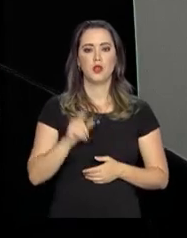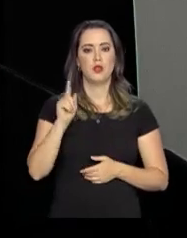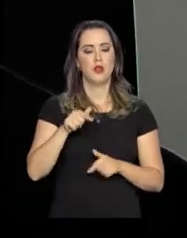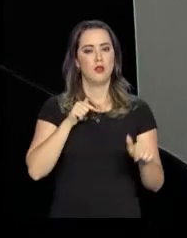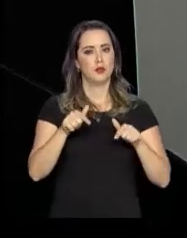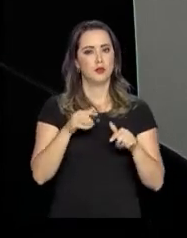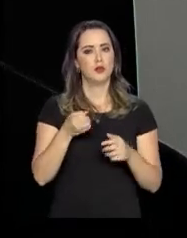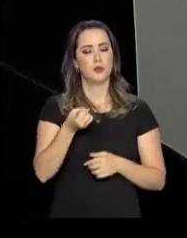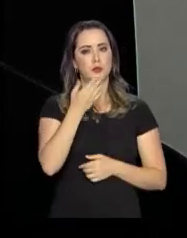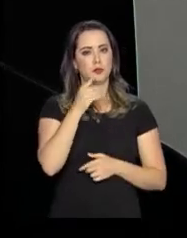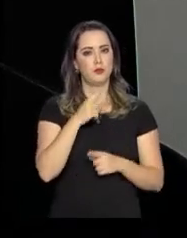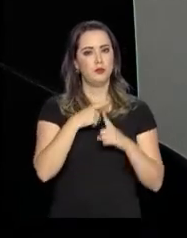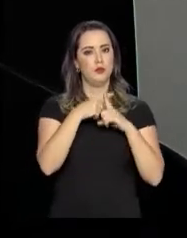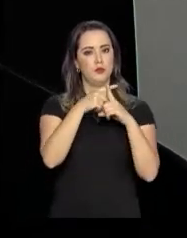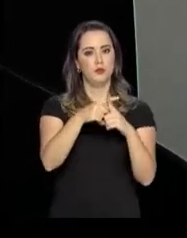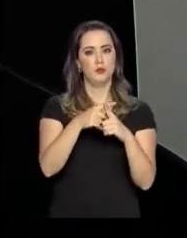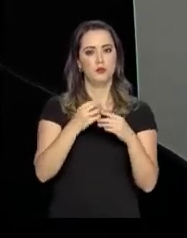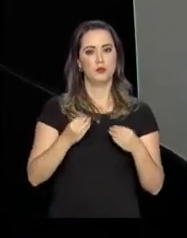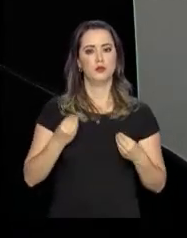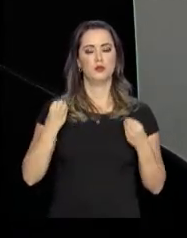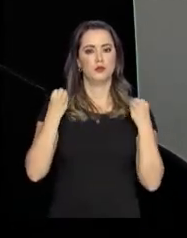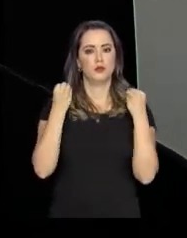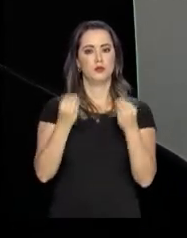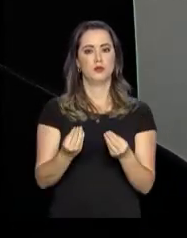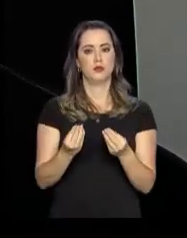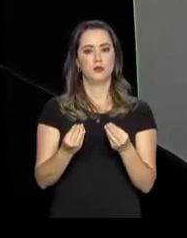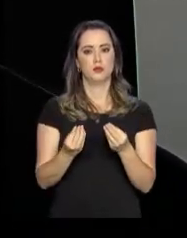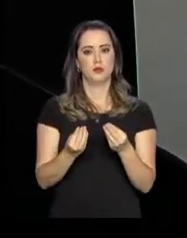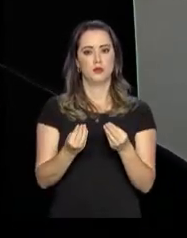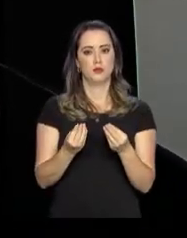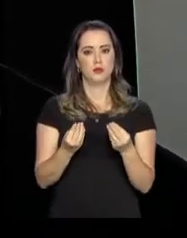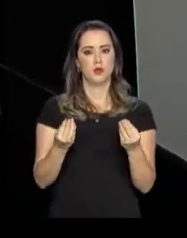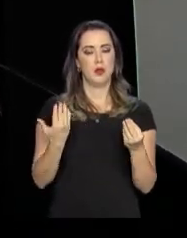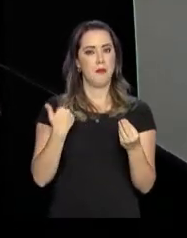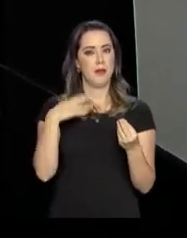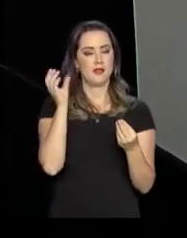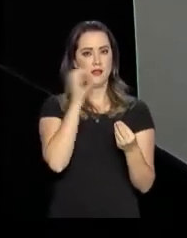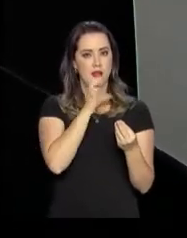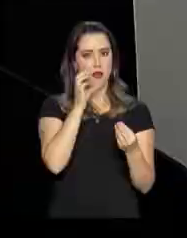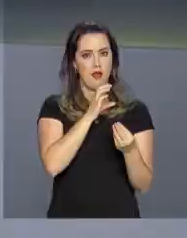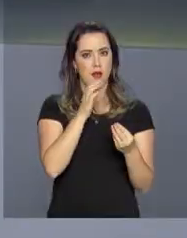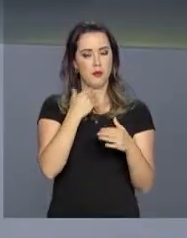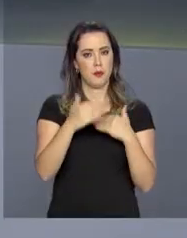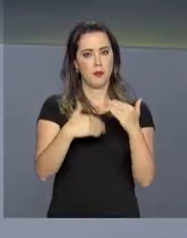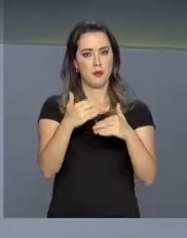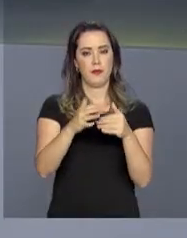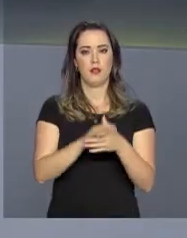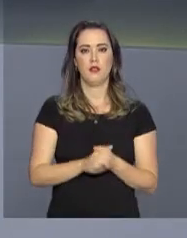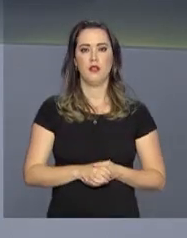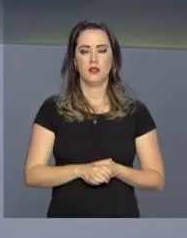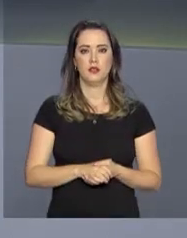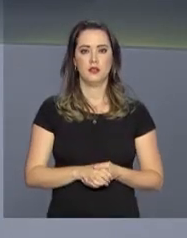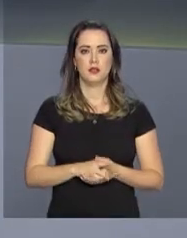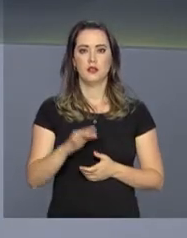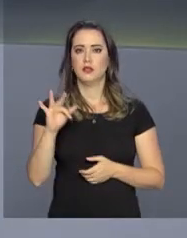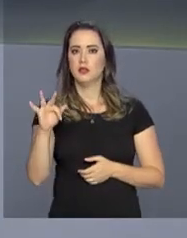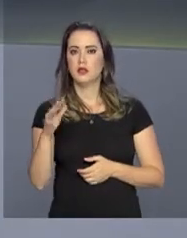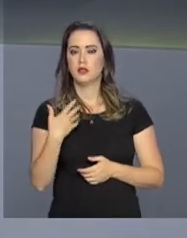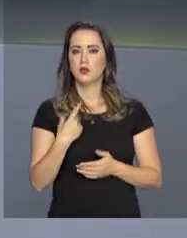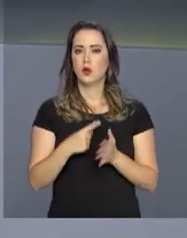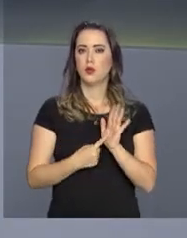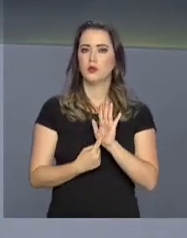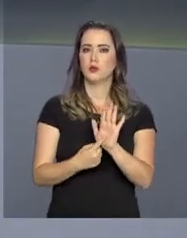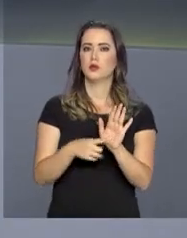positiva que traz celeridade no processo. A Receita Federal